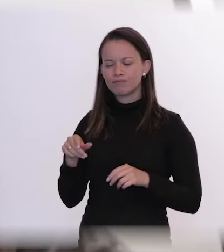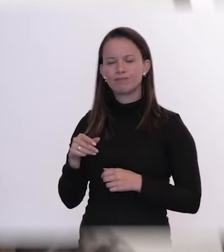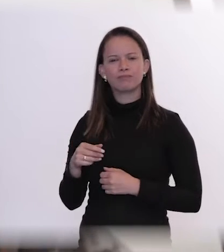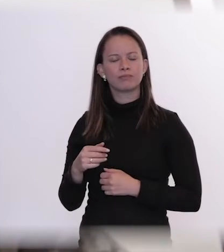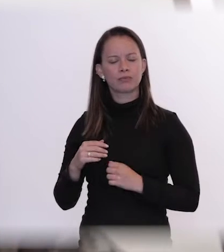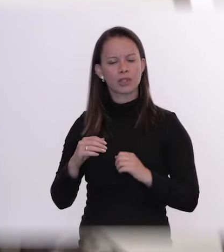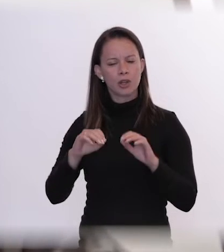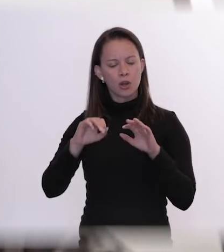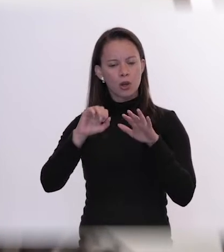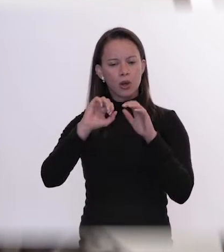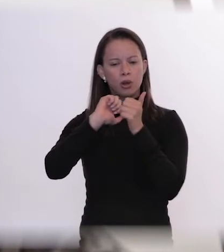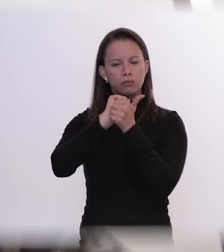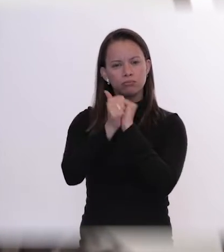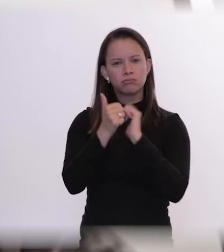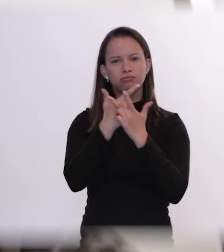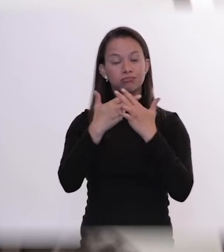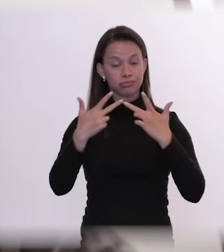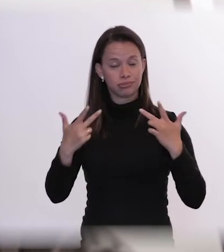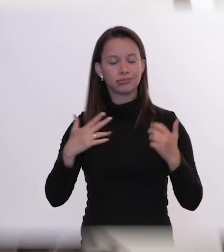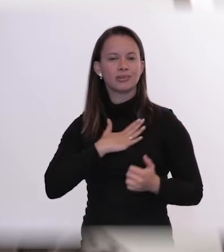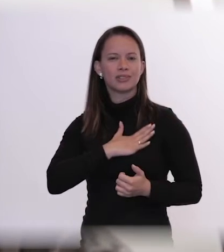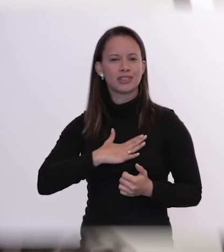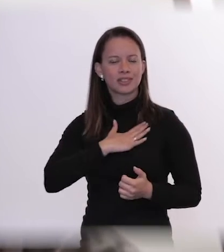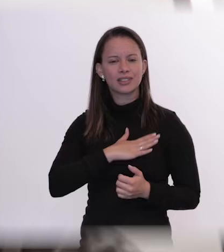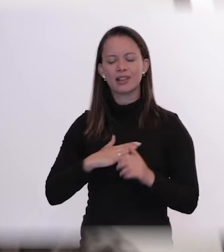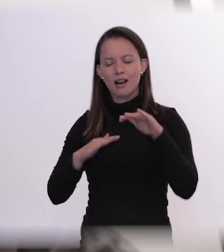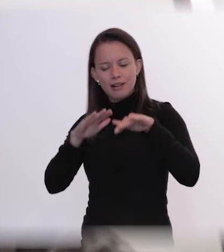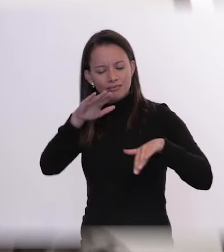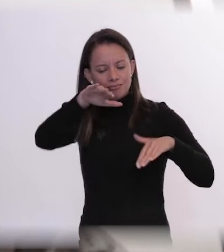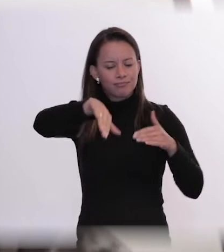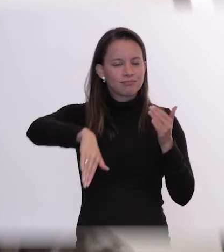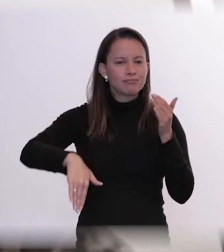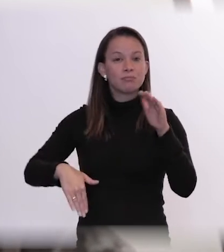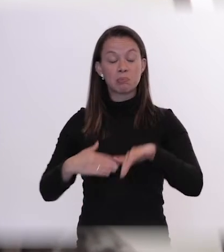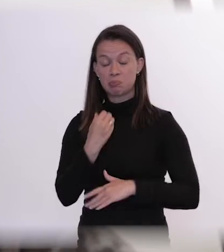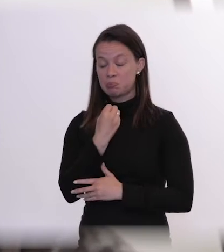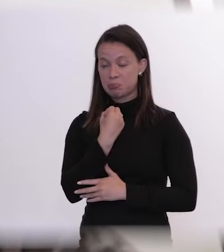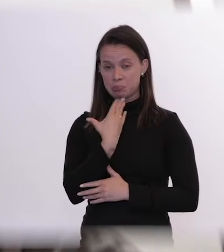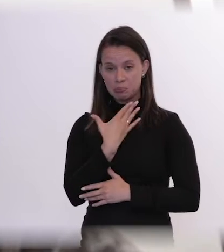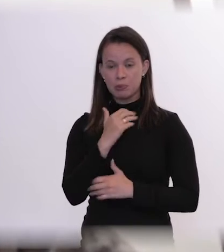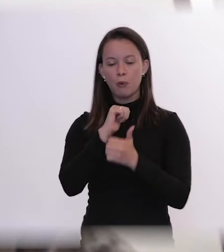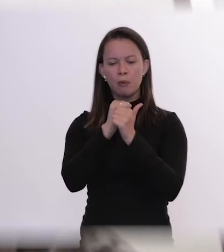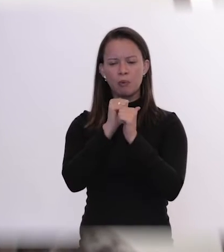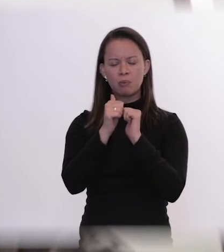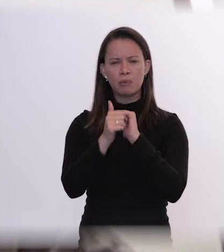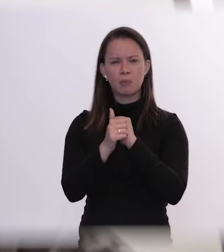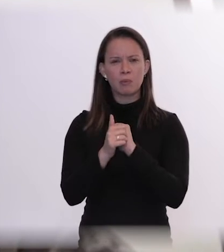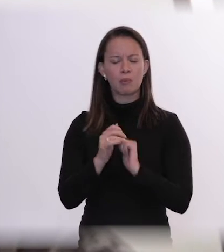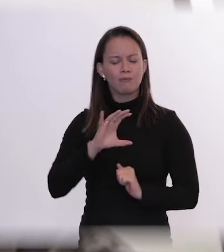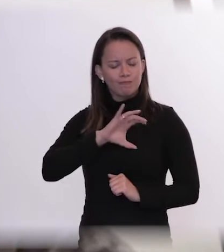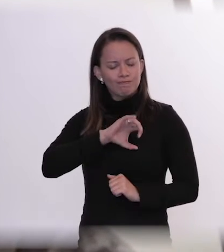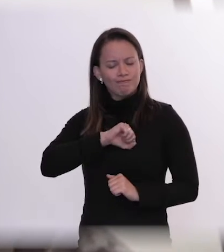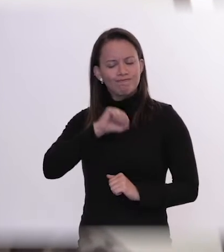esportista, foi crescendo, gostando de esporte, nadava muito bem. Futebol era uma das